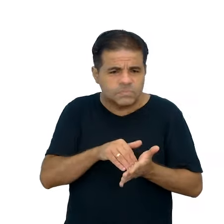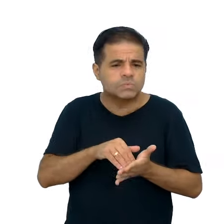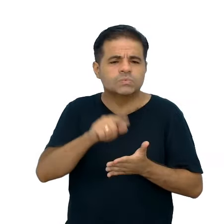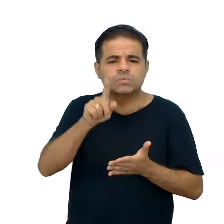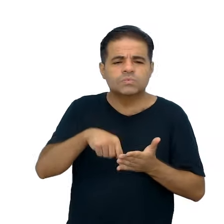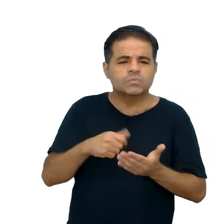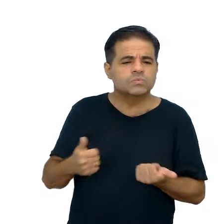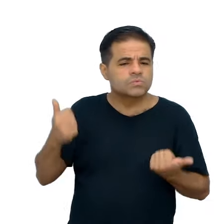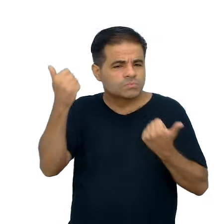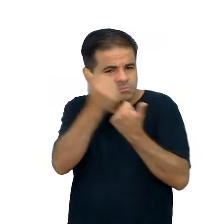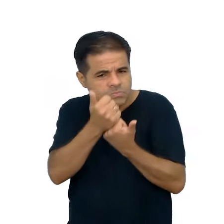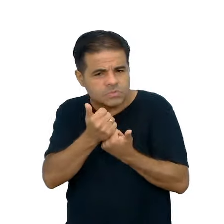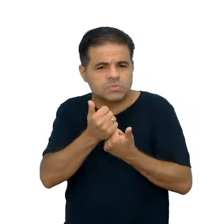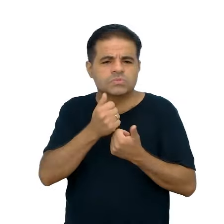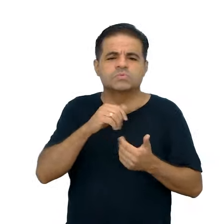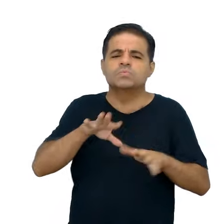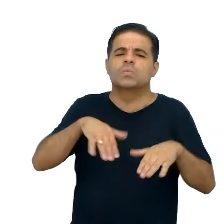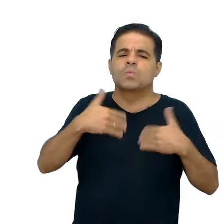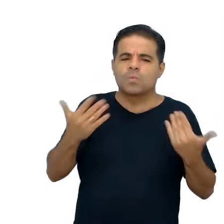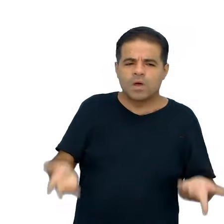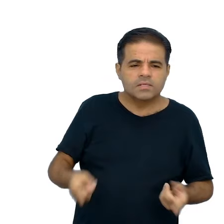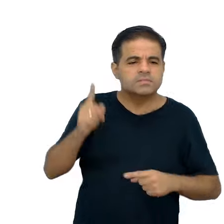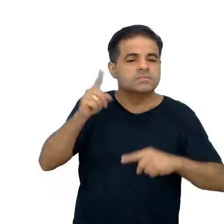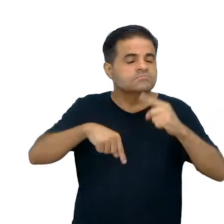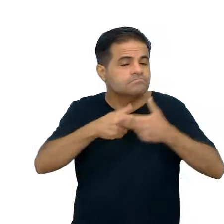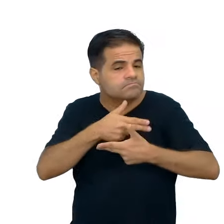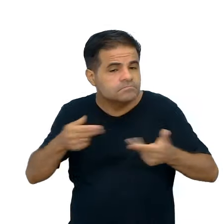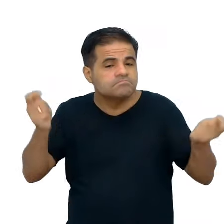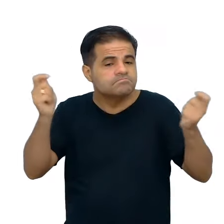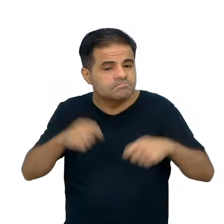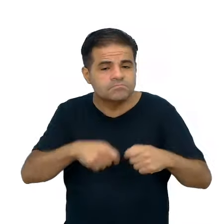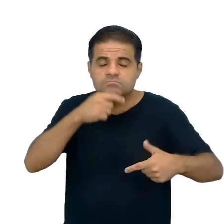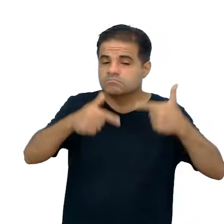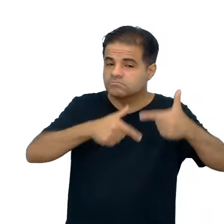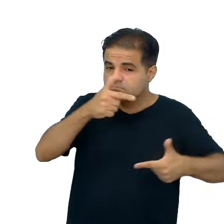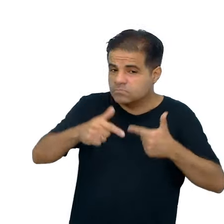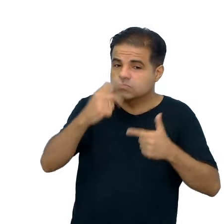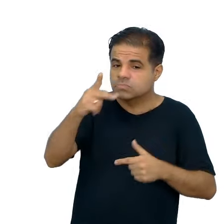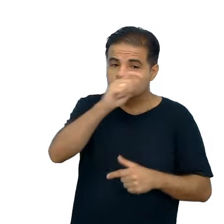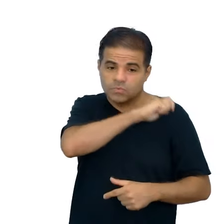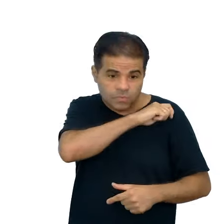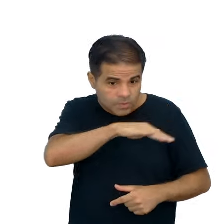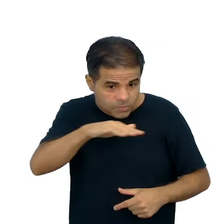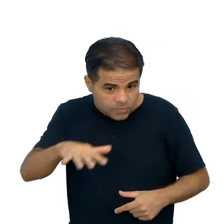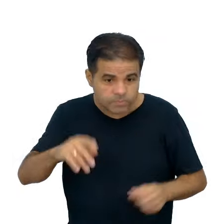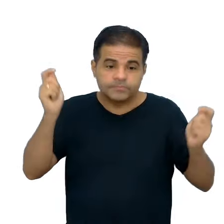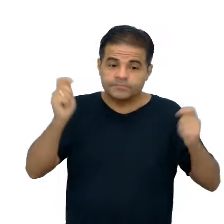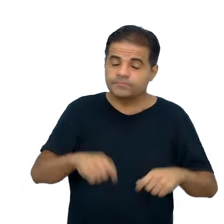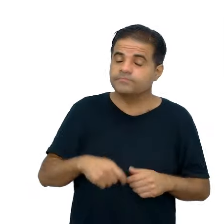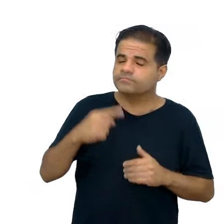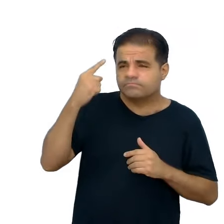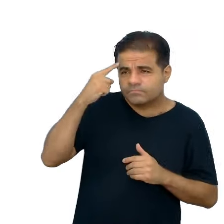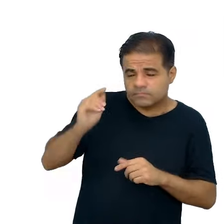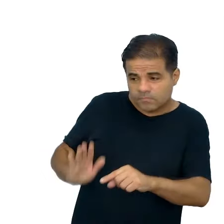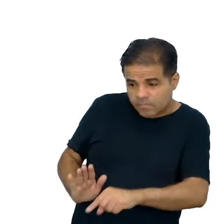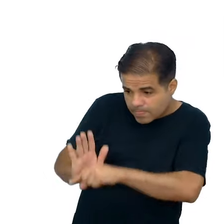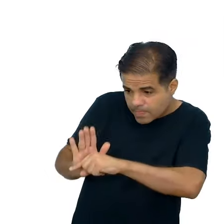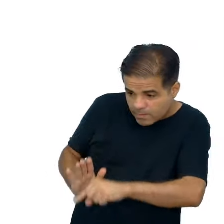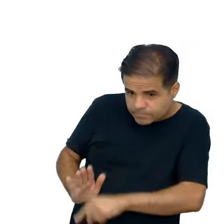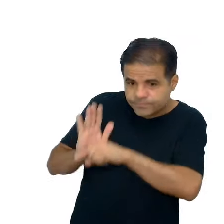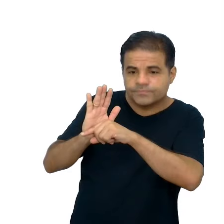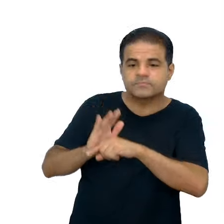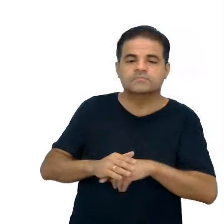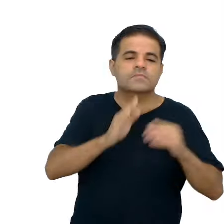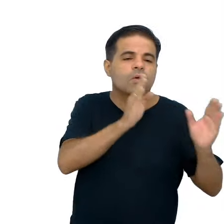assim, por substituição, quais são esses elementos que vocês podem trabalhar com o seu aluno, para que você possa ajudá-lo, né,